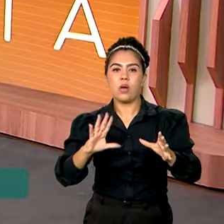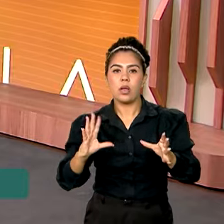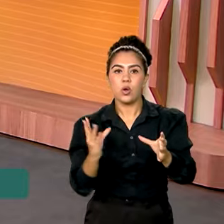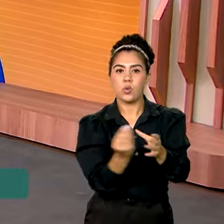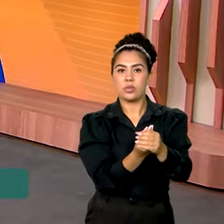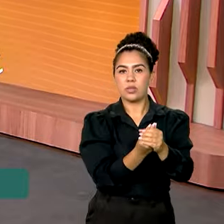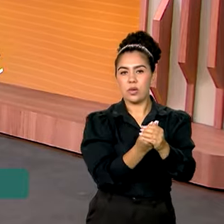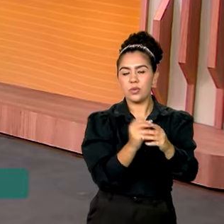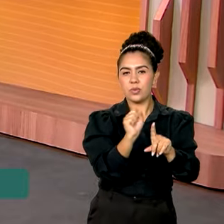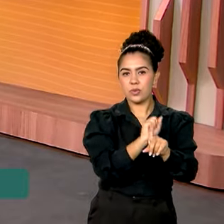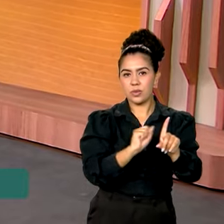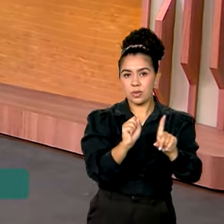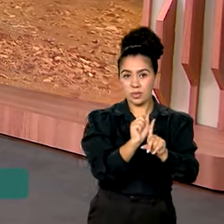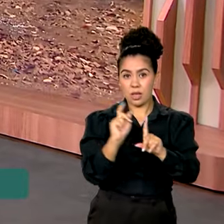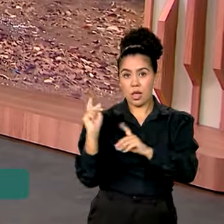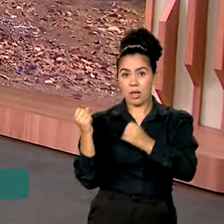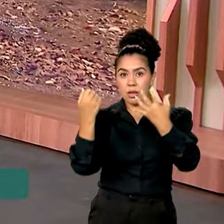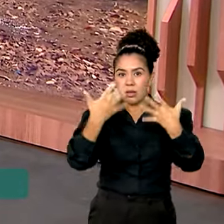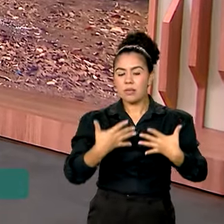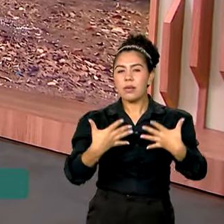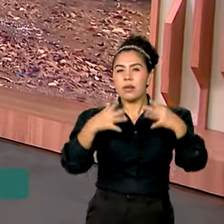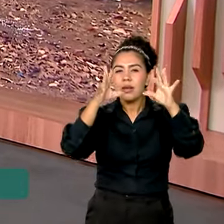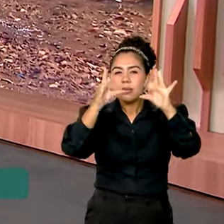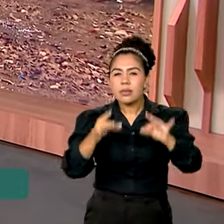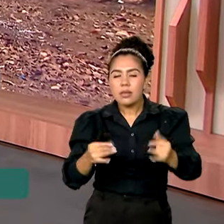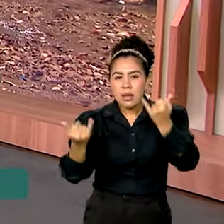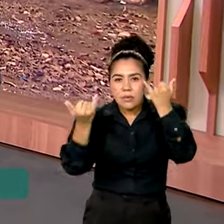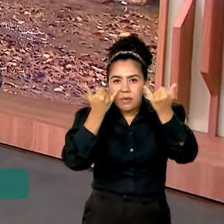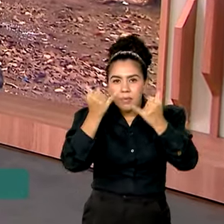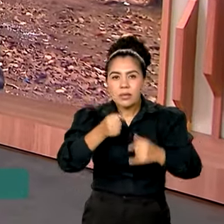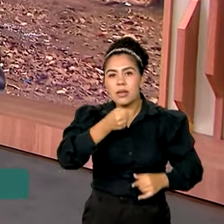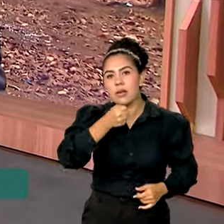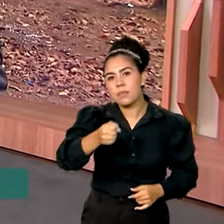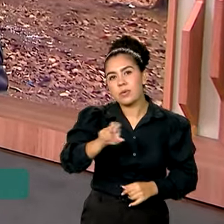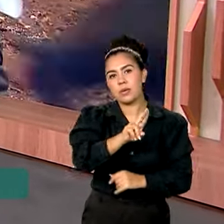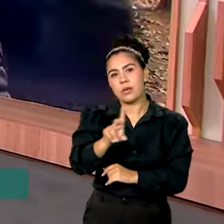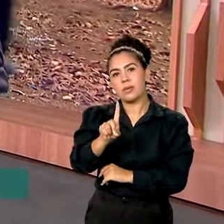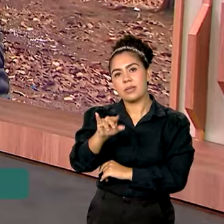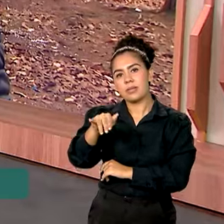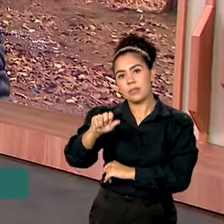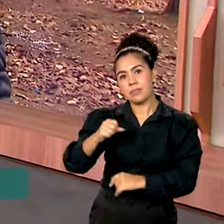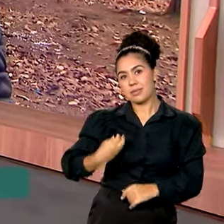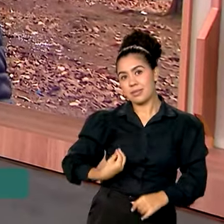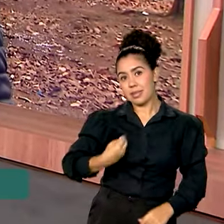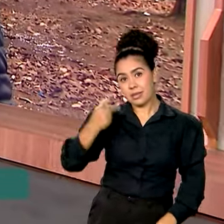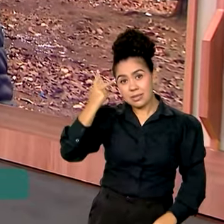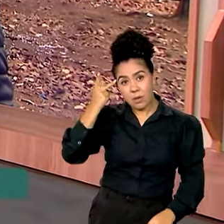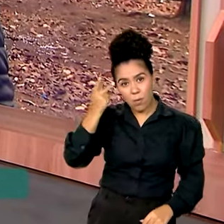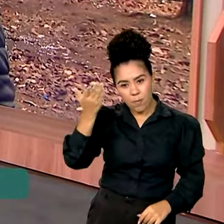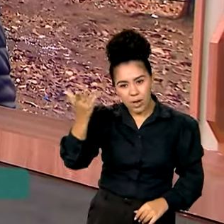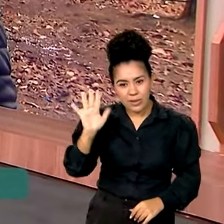E quem traz os detalhes para a gente é o repórter Dimas Soldi, ao vivo lá de São Paulo. Bom dia, Dimas.